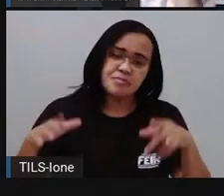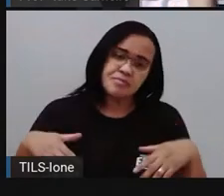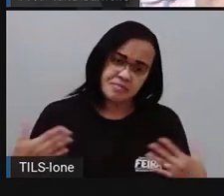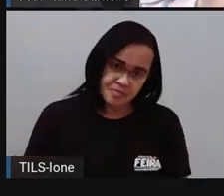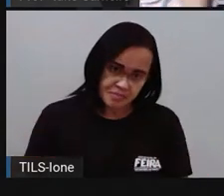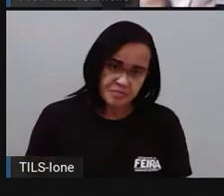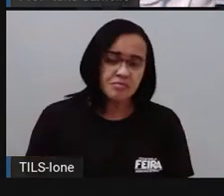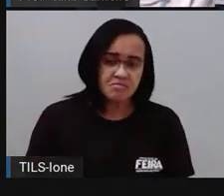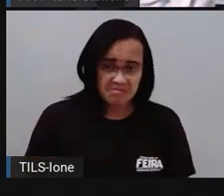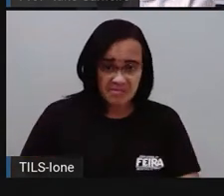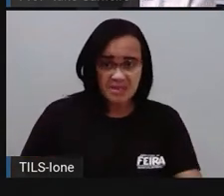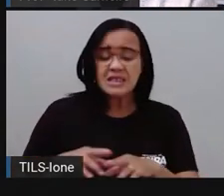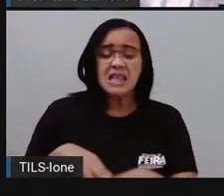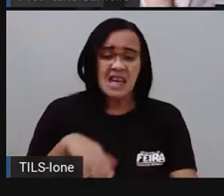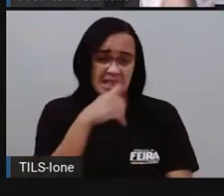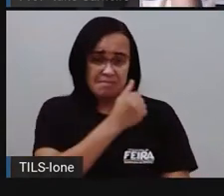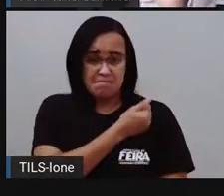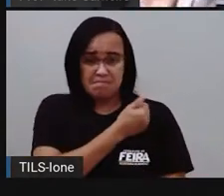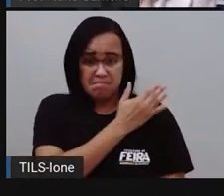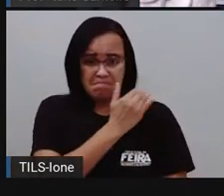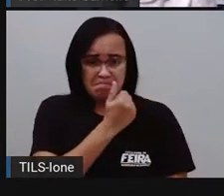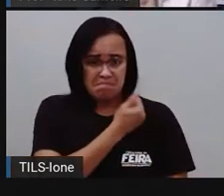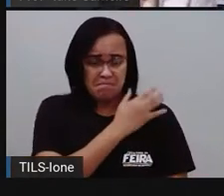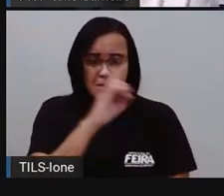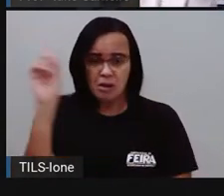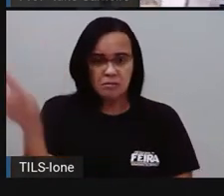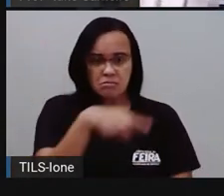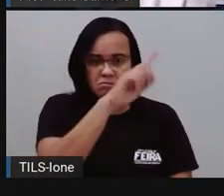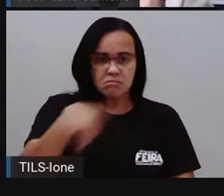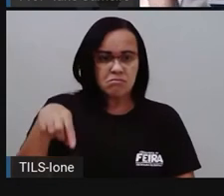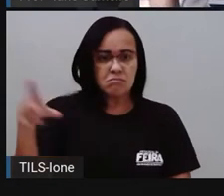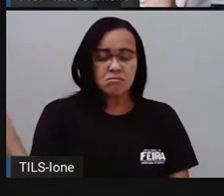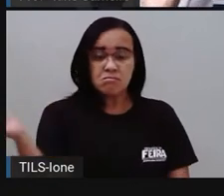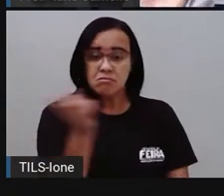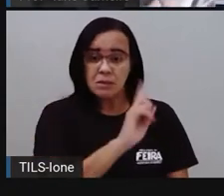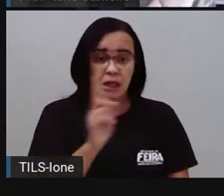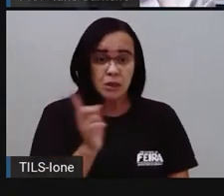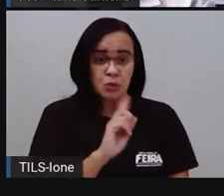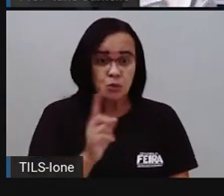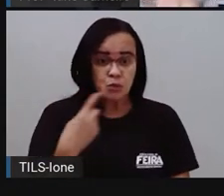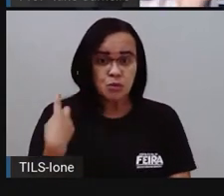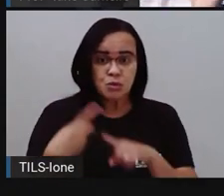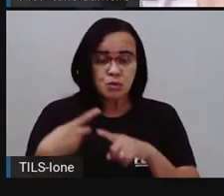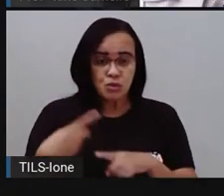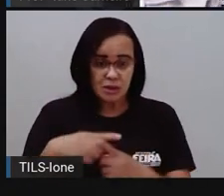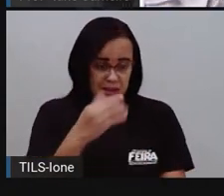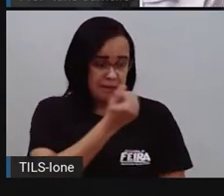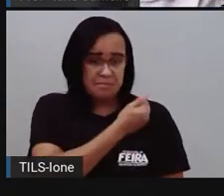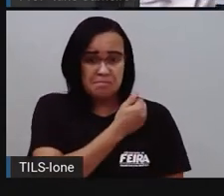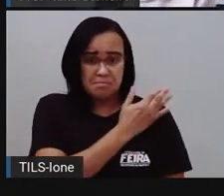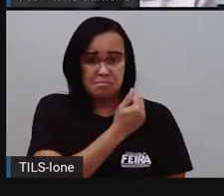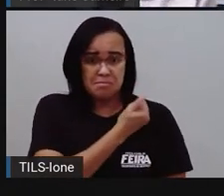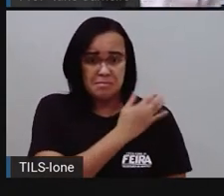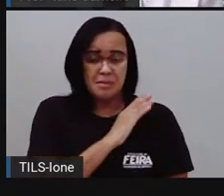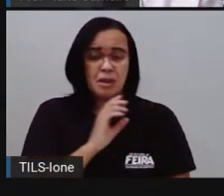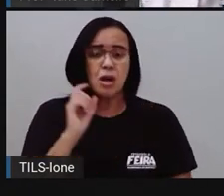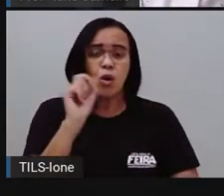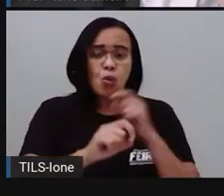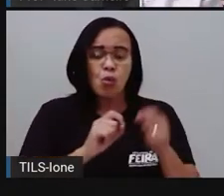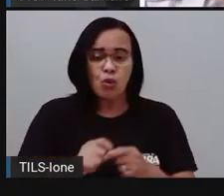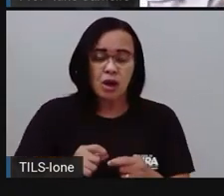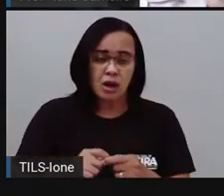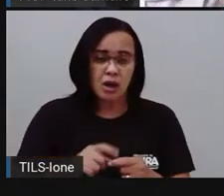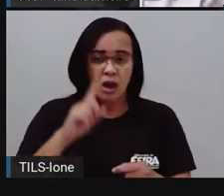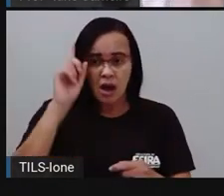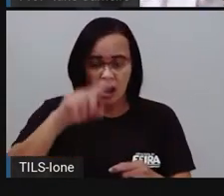que o racismo não, né? Que racismo, até porque o racismo é crime, né? E vidas negras importam. E aí, todo mundo,